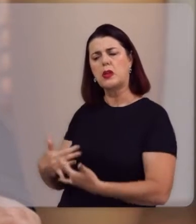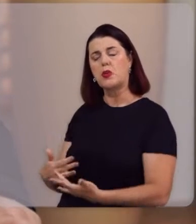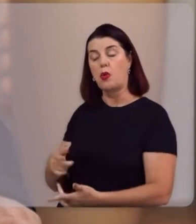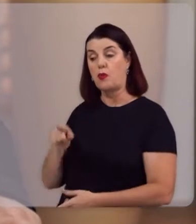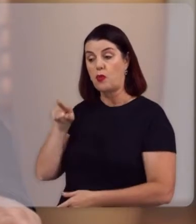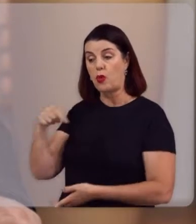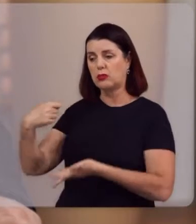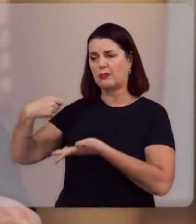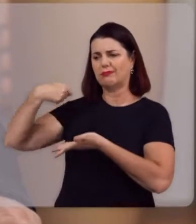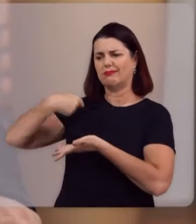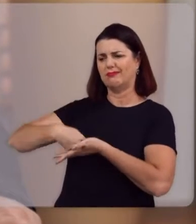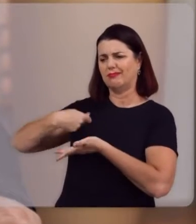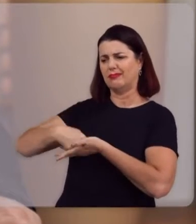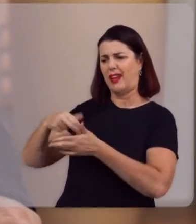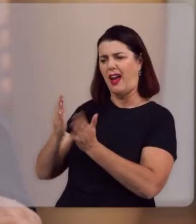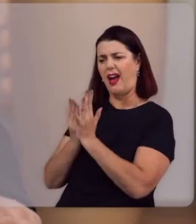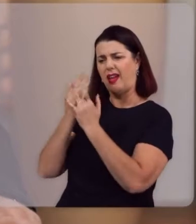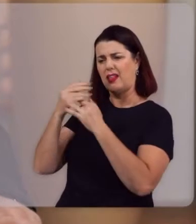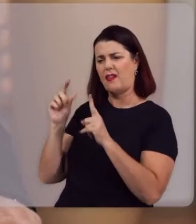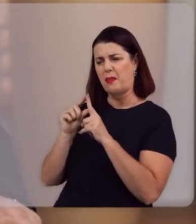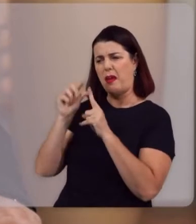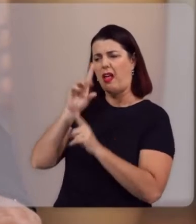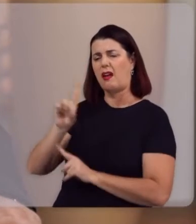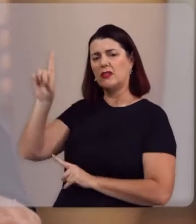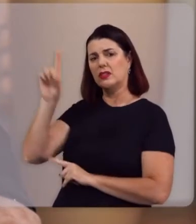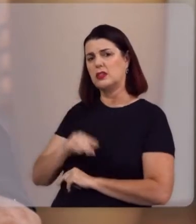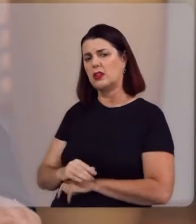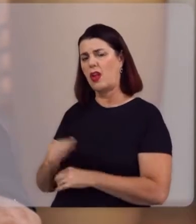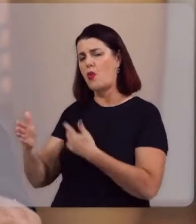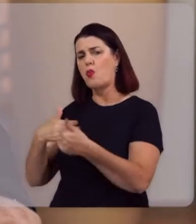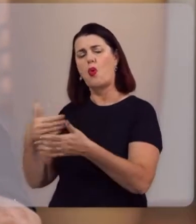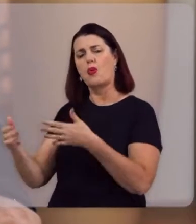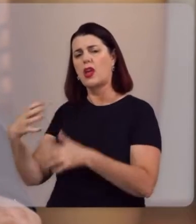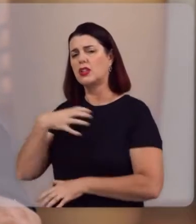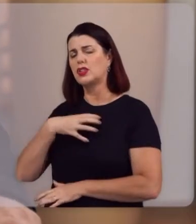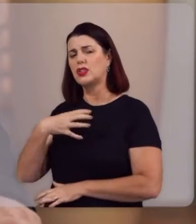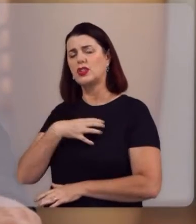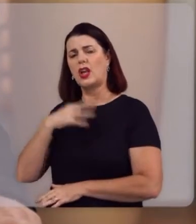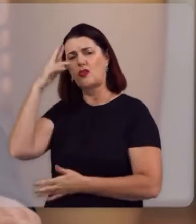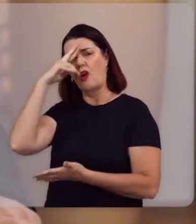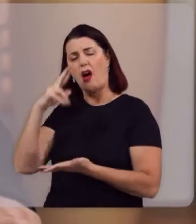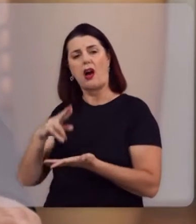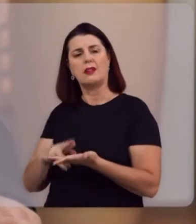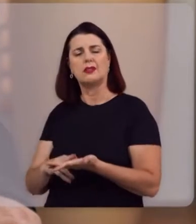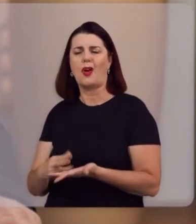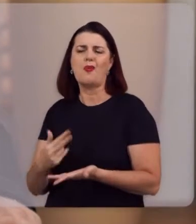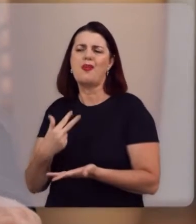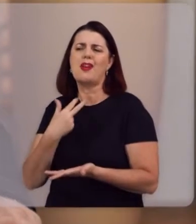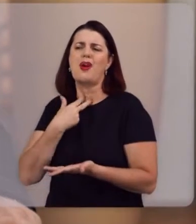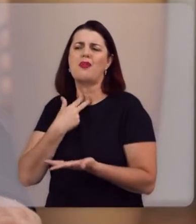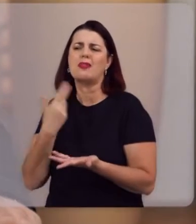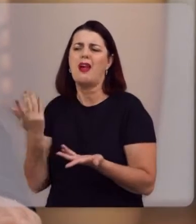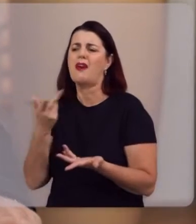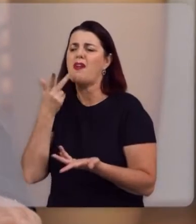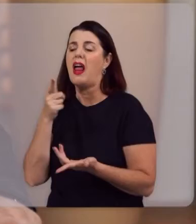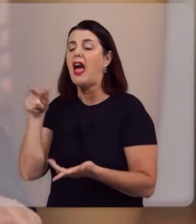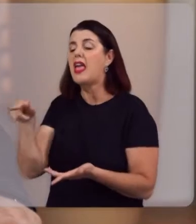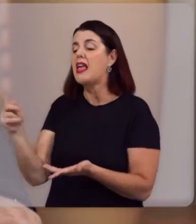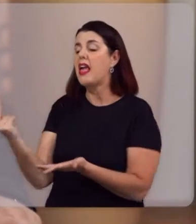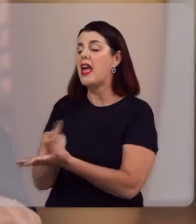convença pela escritura ou por qualquer argumento de razão, eu não posso negar o que escrevi.